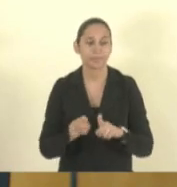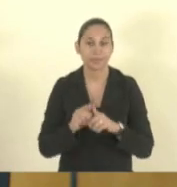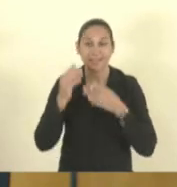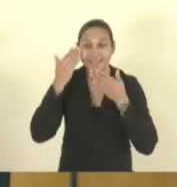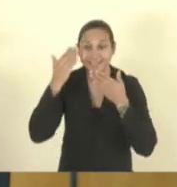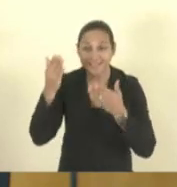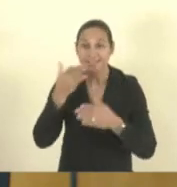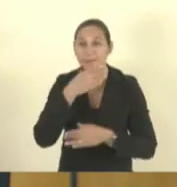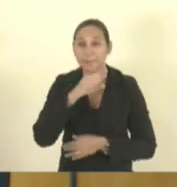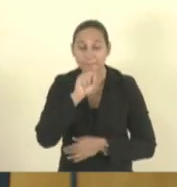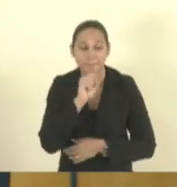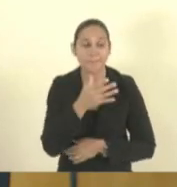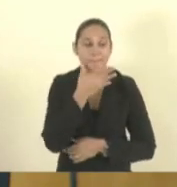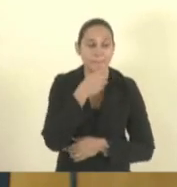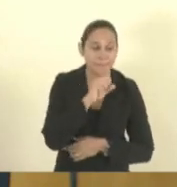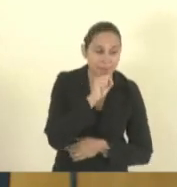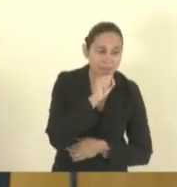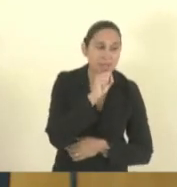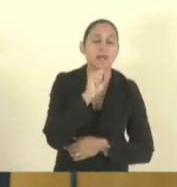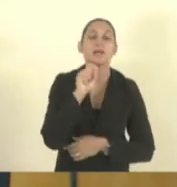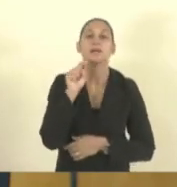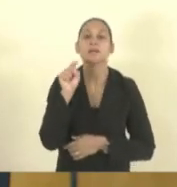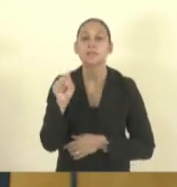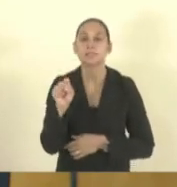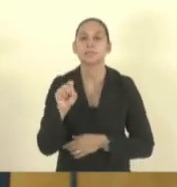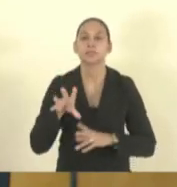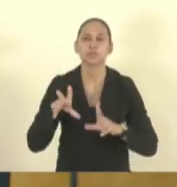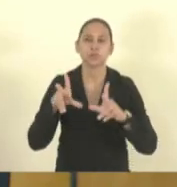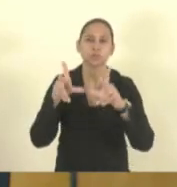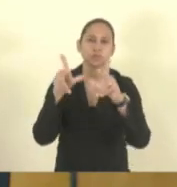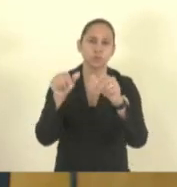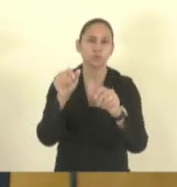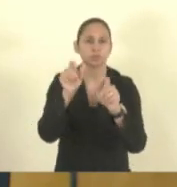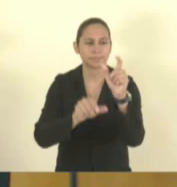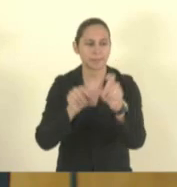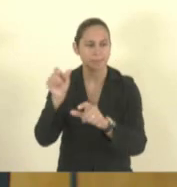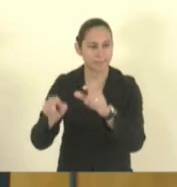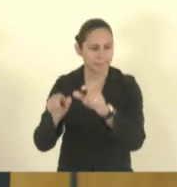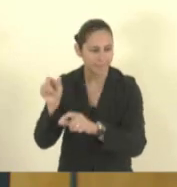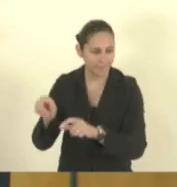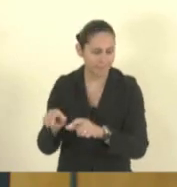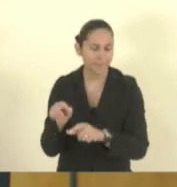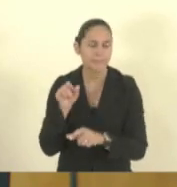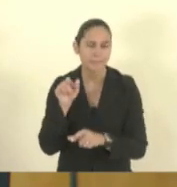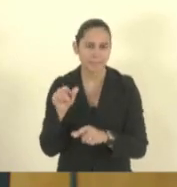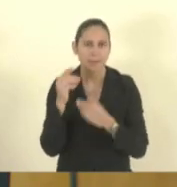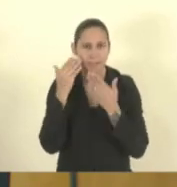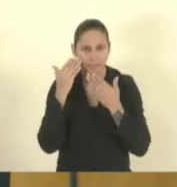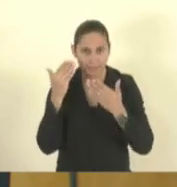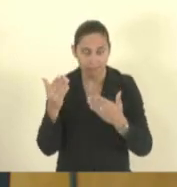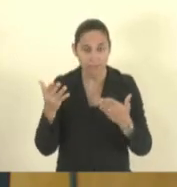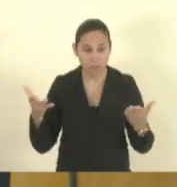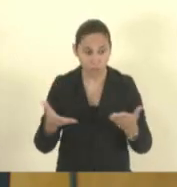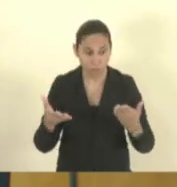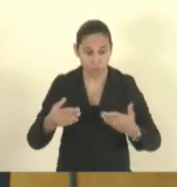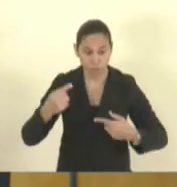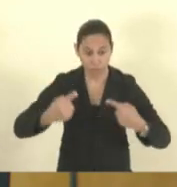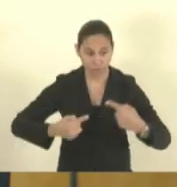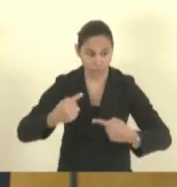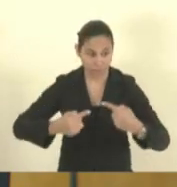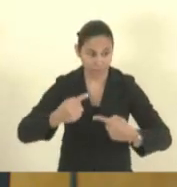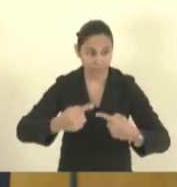a Priscila o Rogério tá aqui presente agradecer a todos vocês e com certeza esse debate foi